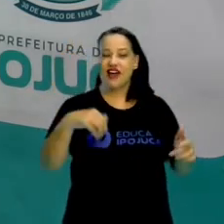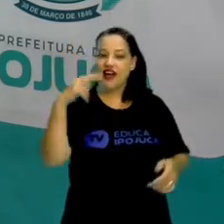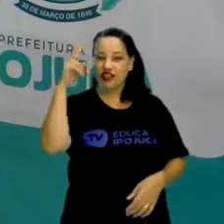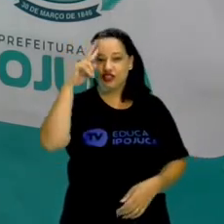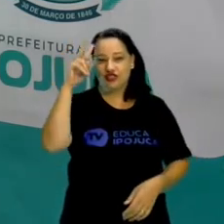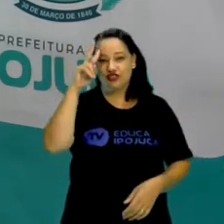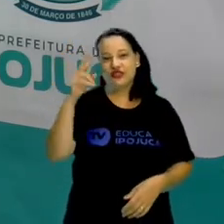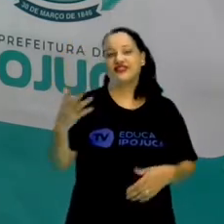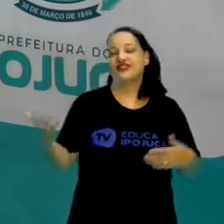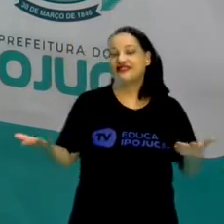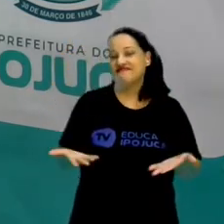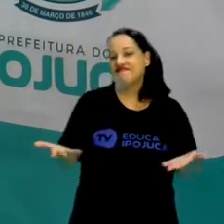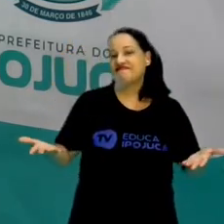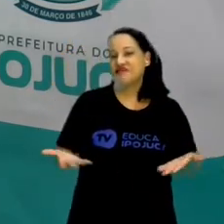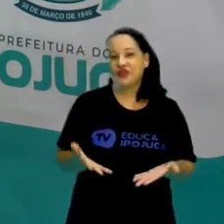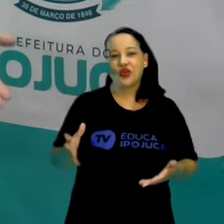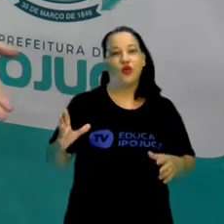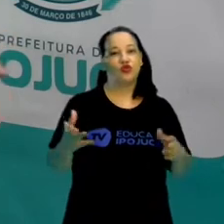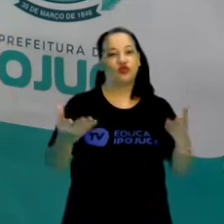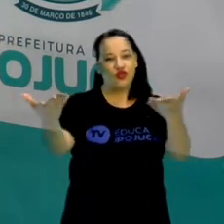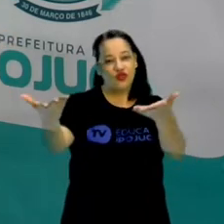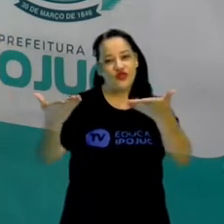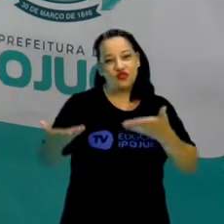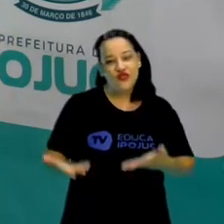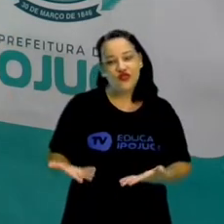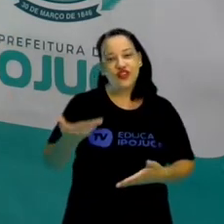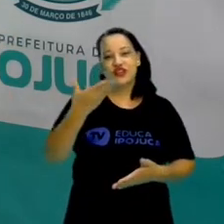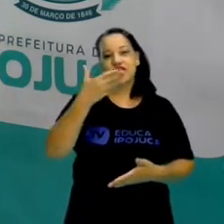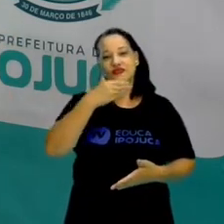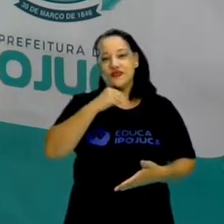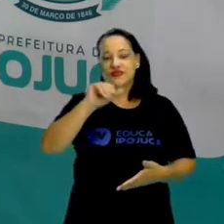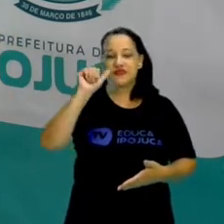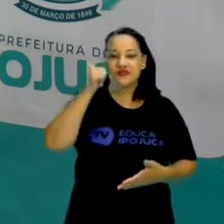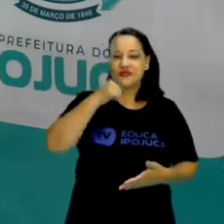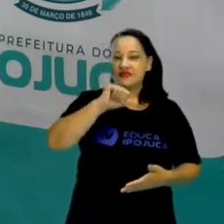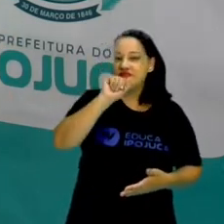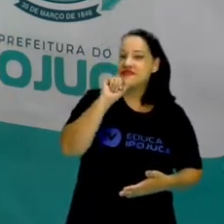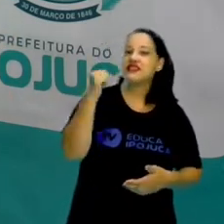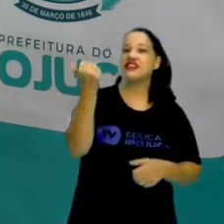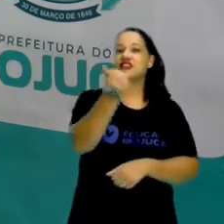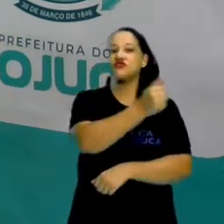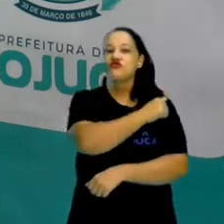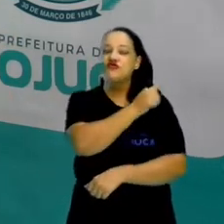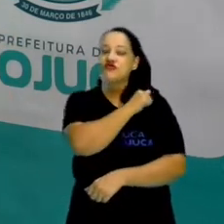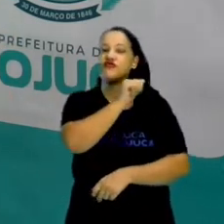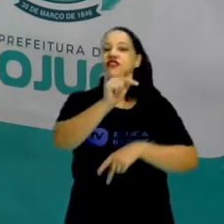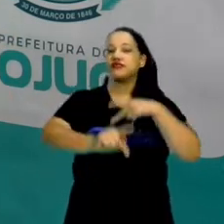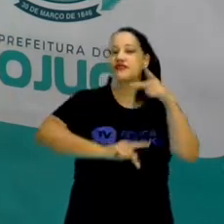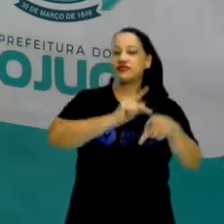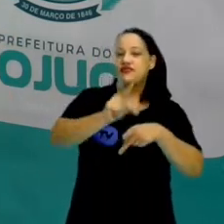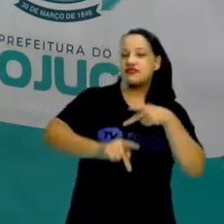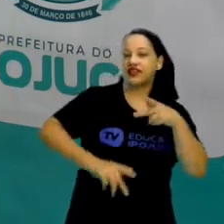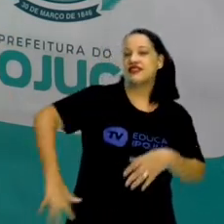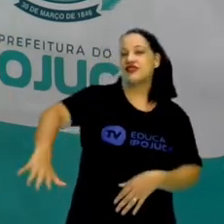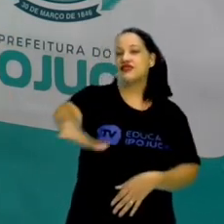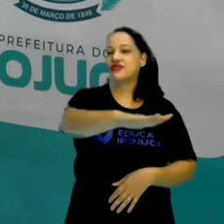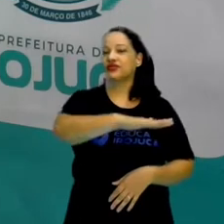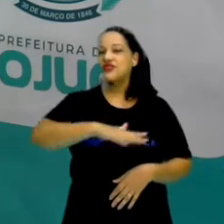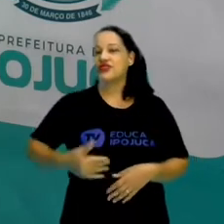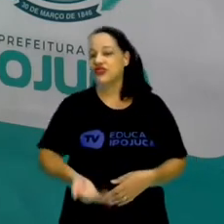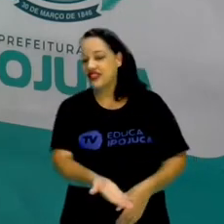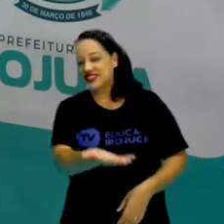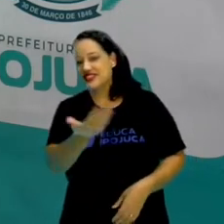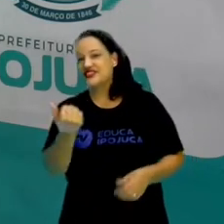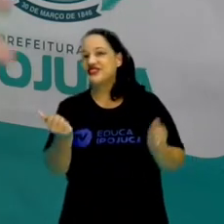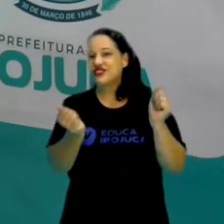Então, convido a todos, todos os pais, também aos estudantes, a toda a população do Ipojuca a me acompanhar